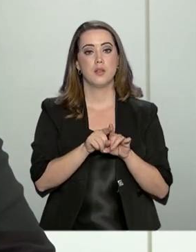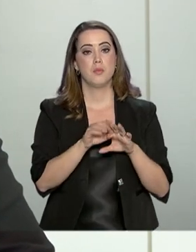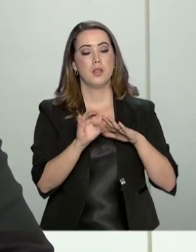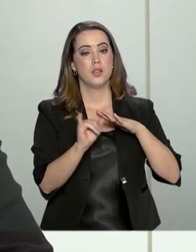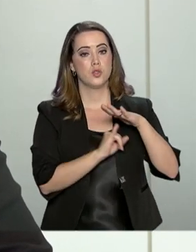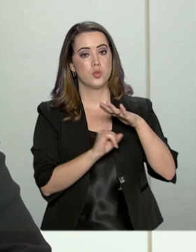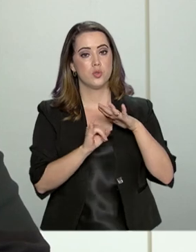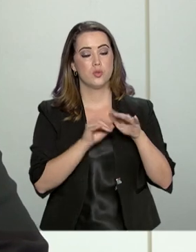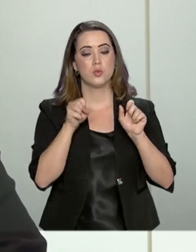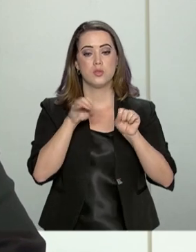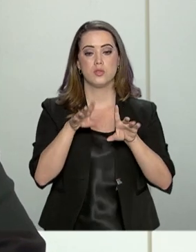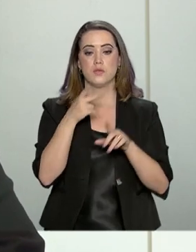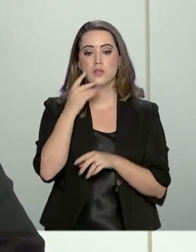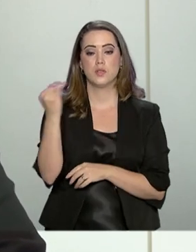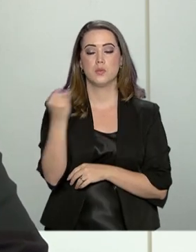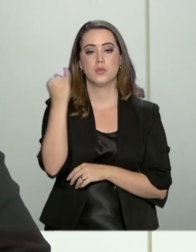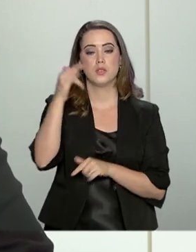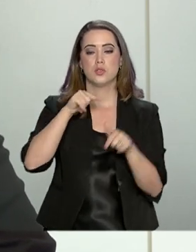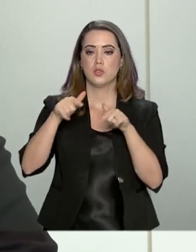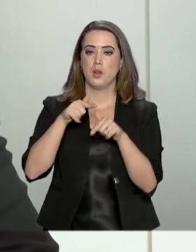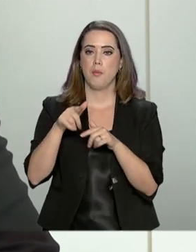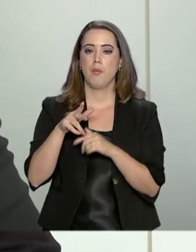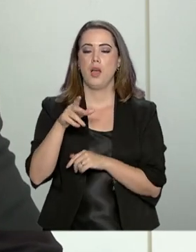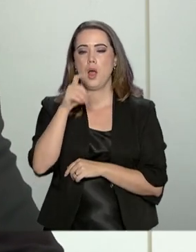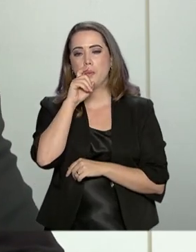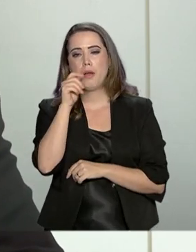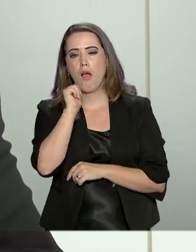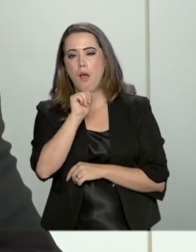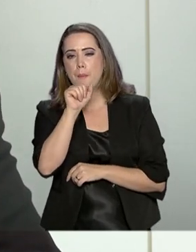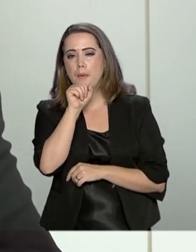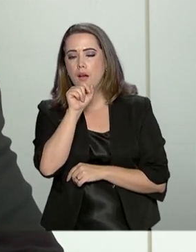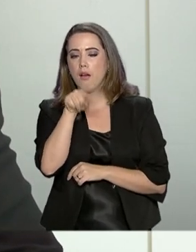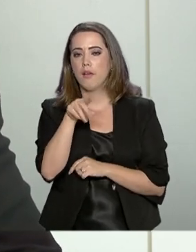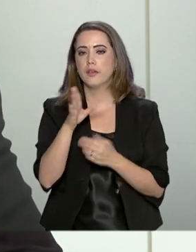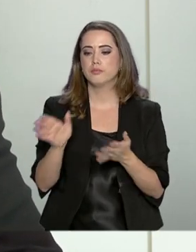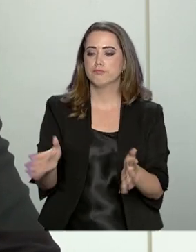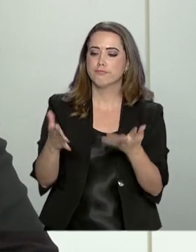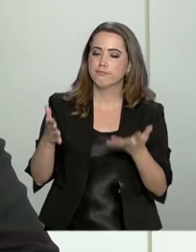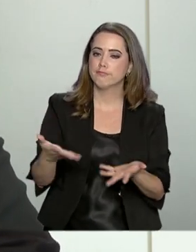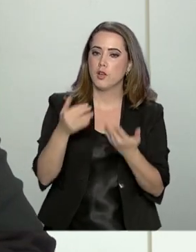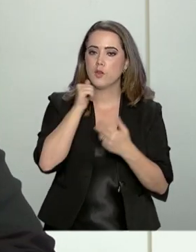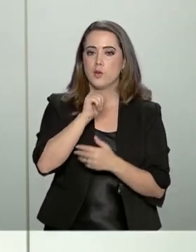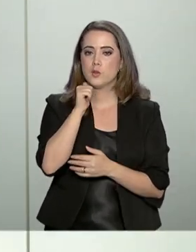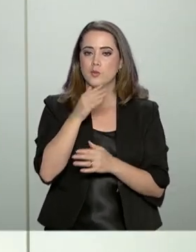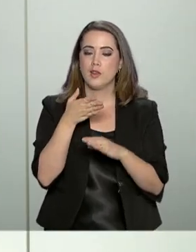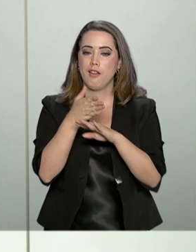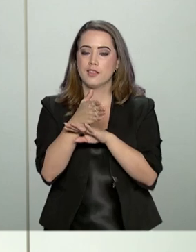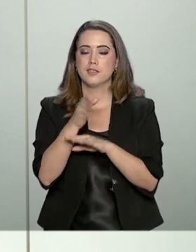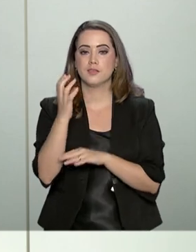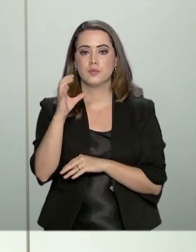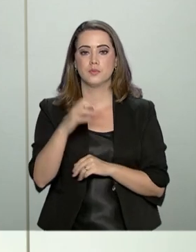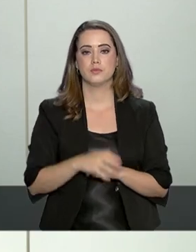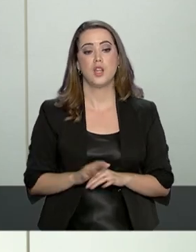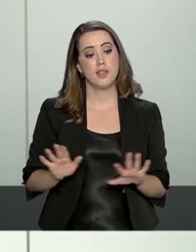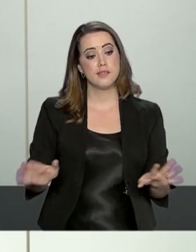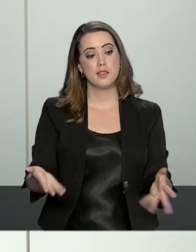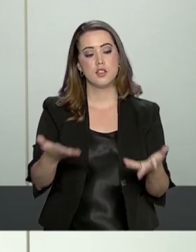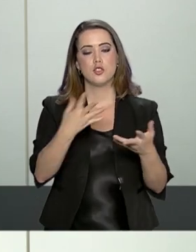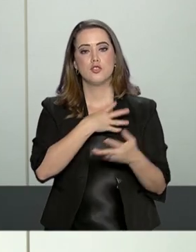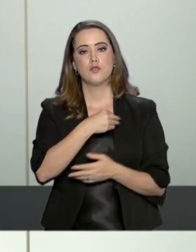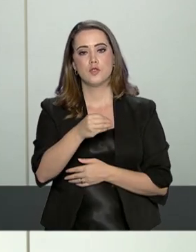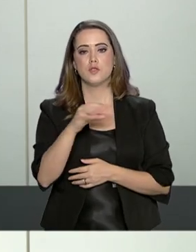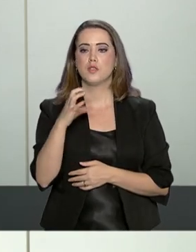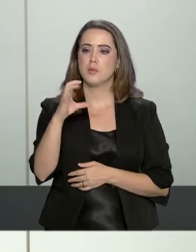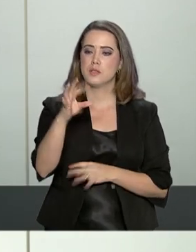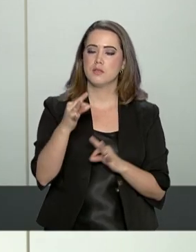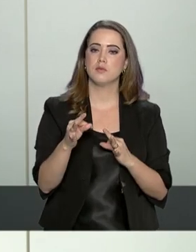ensino, ele destacou o papel dos pais para fomentar a participação das mulheres na ciência. Incentivem os seus filhos para ciência